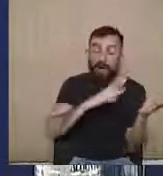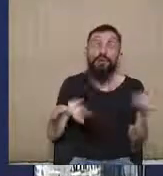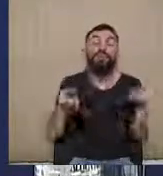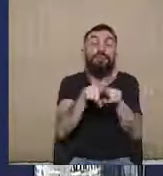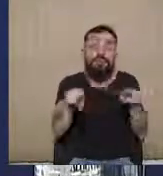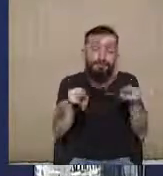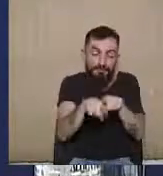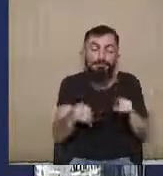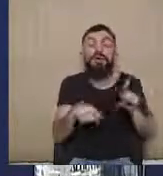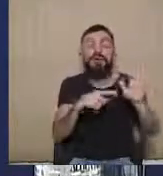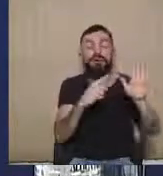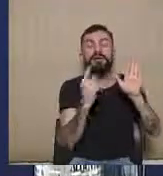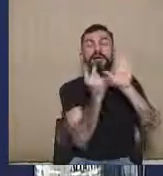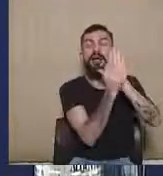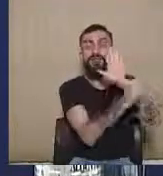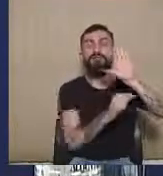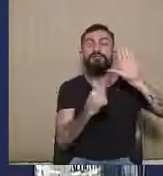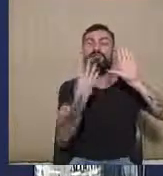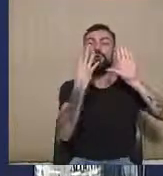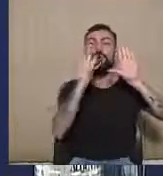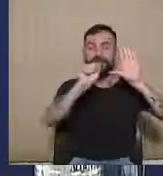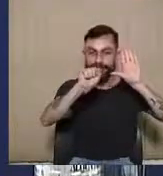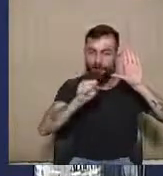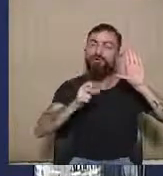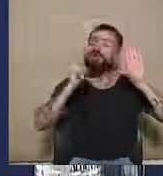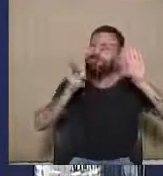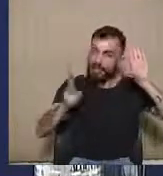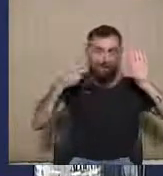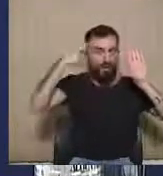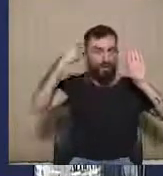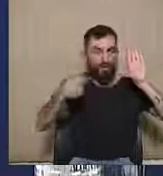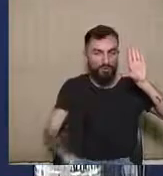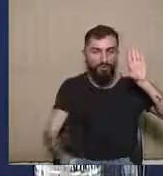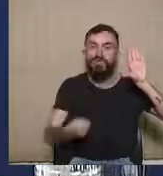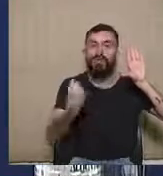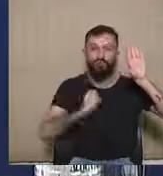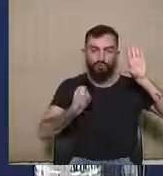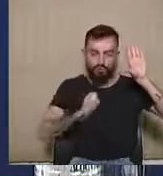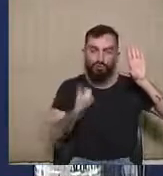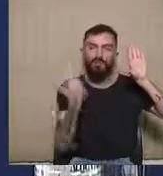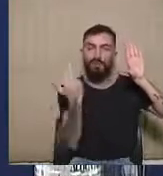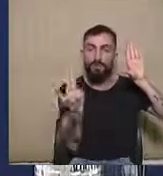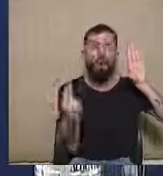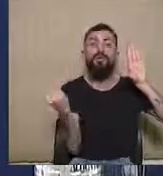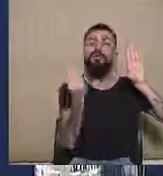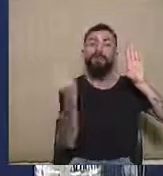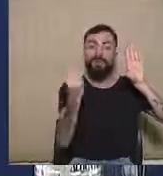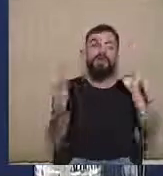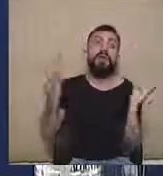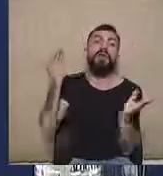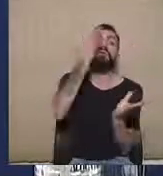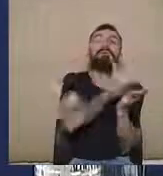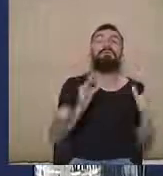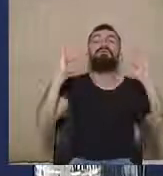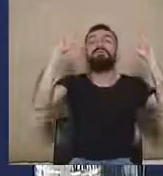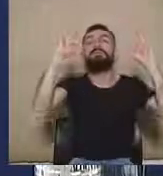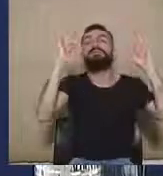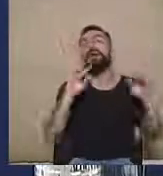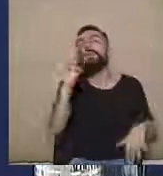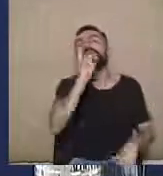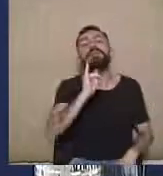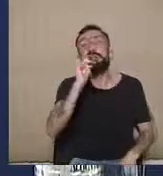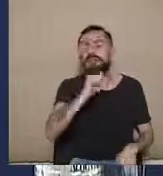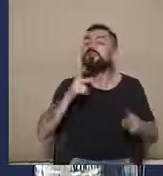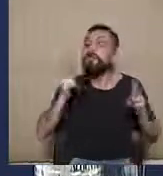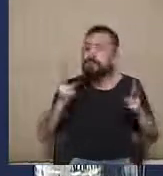expresso no artigo 48 da mesma resolução, quando vai tratar das representações especiais, que são aquelas que, como nós vimos, vai seguir